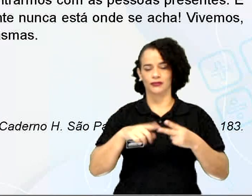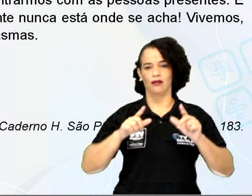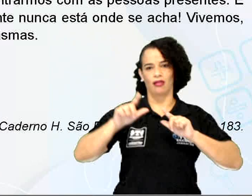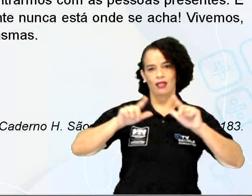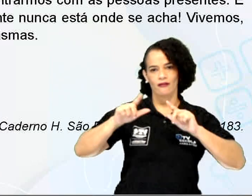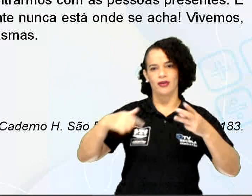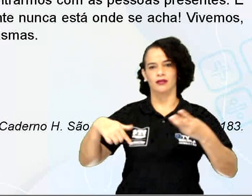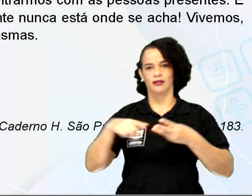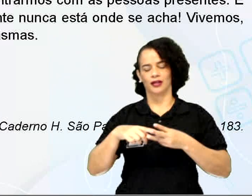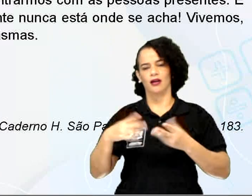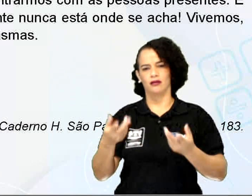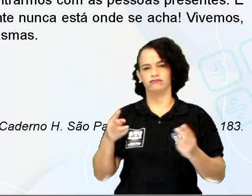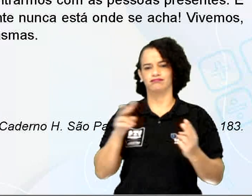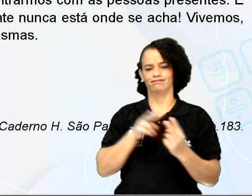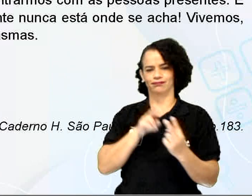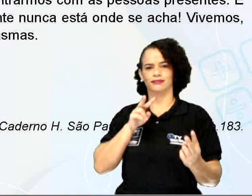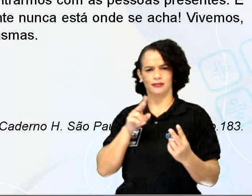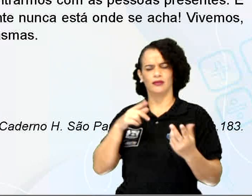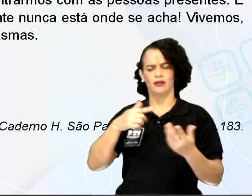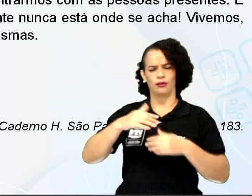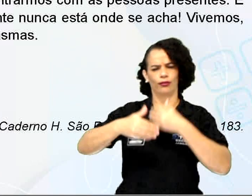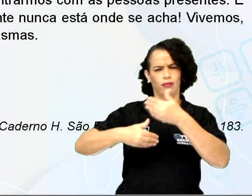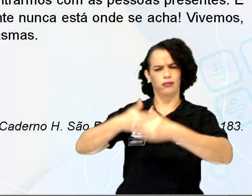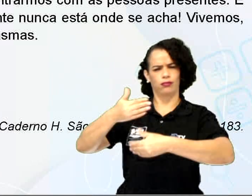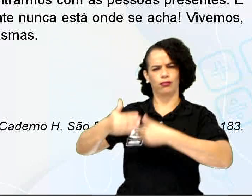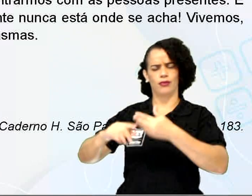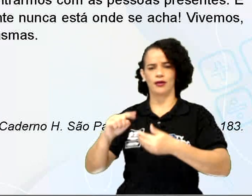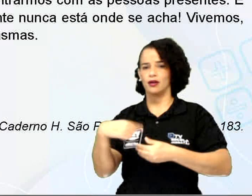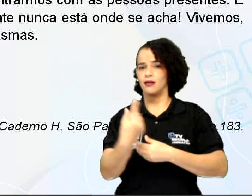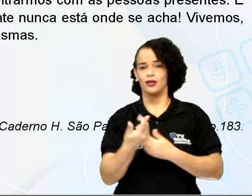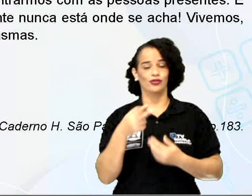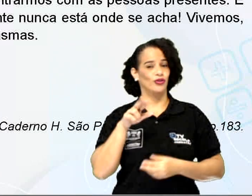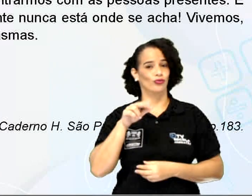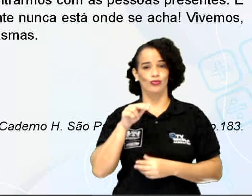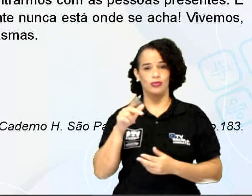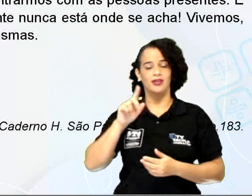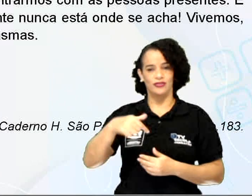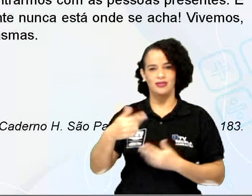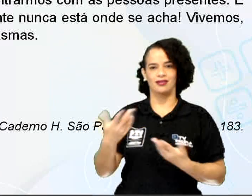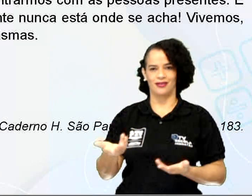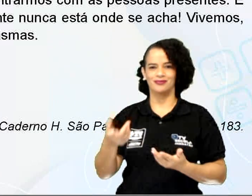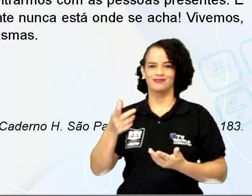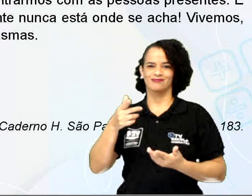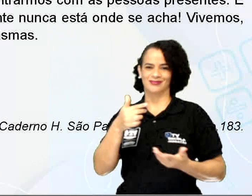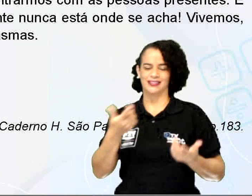é o Telestar, é o que mais for. E a gente nunca está onde se acha.